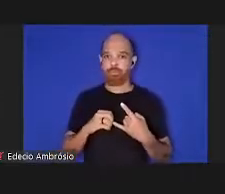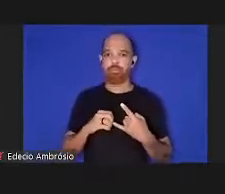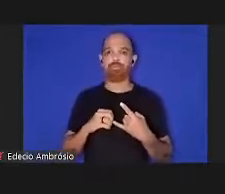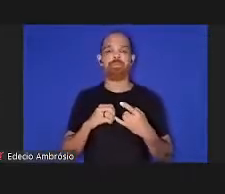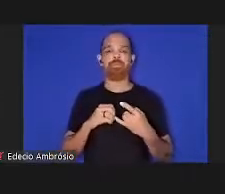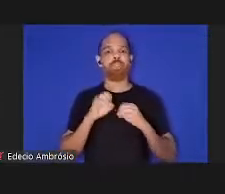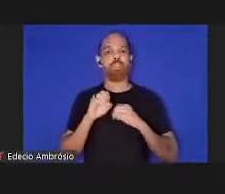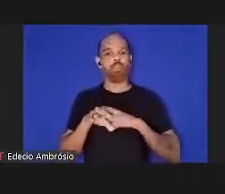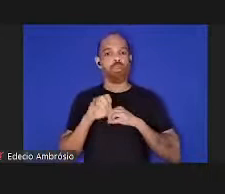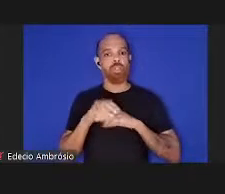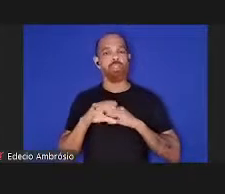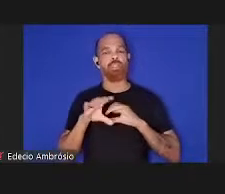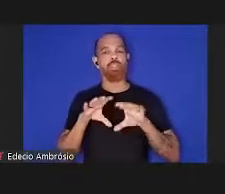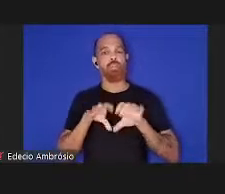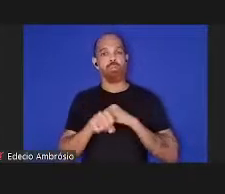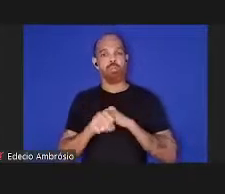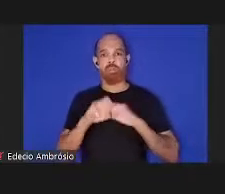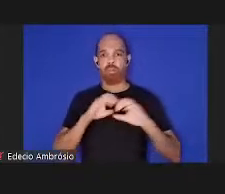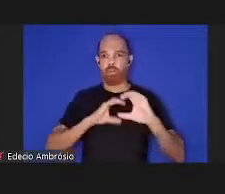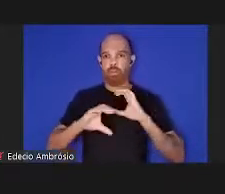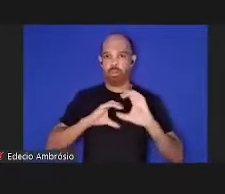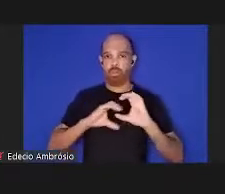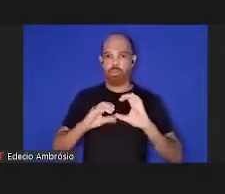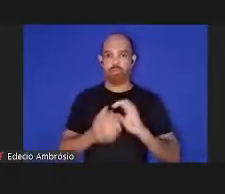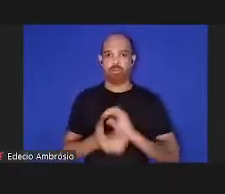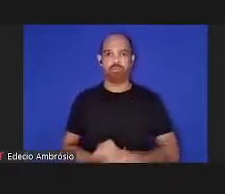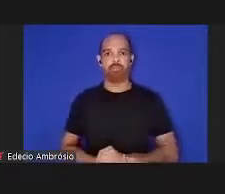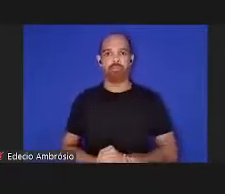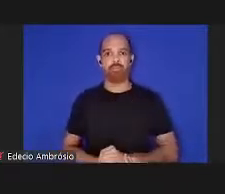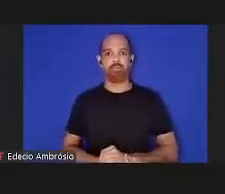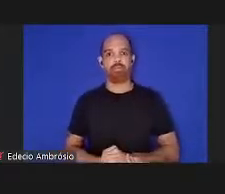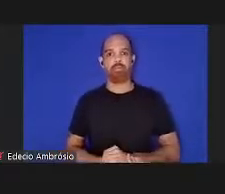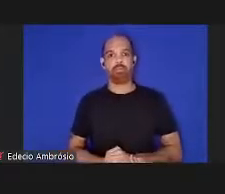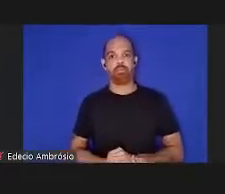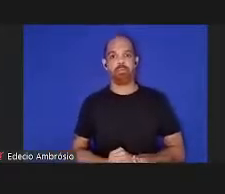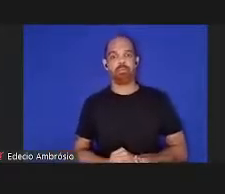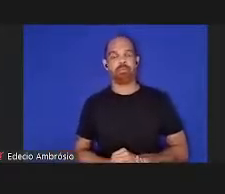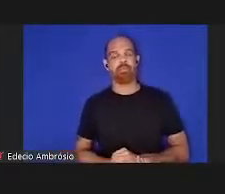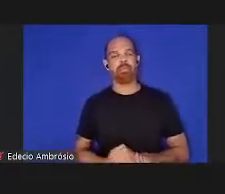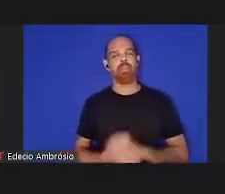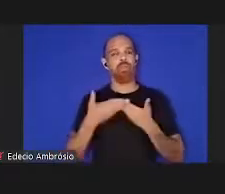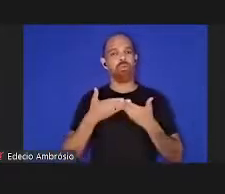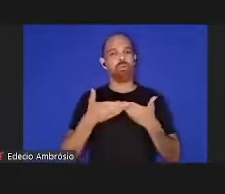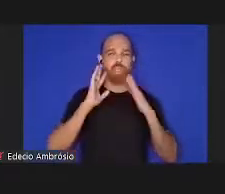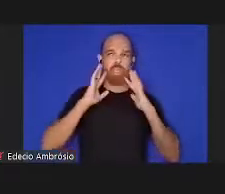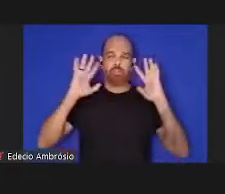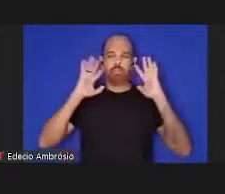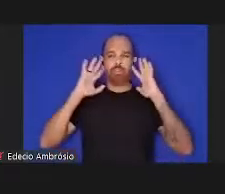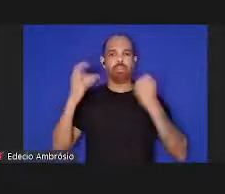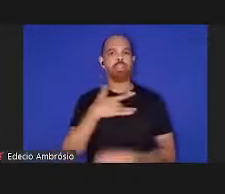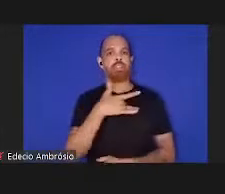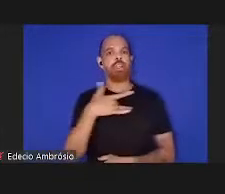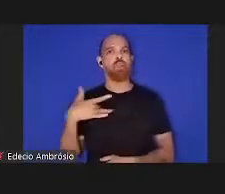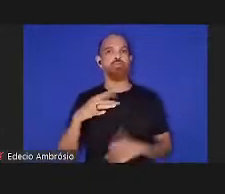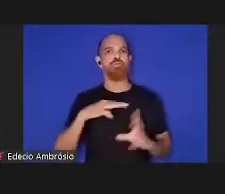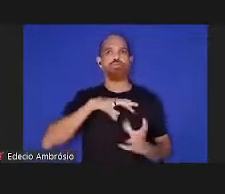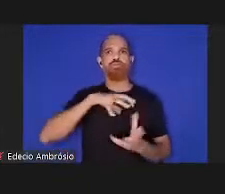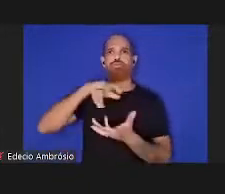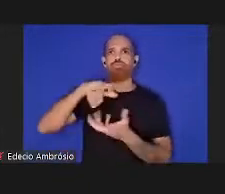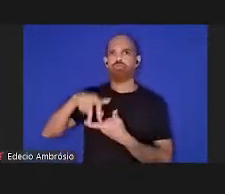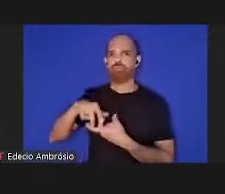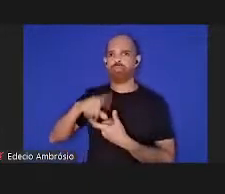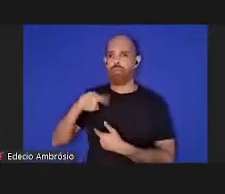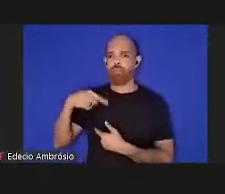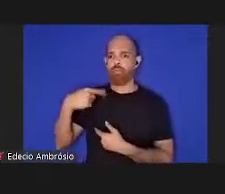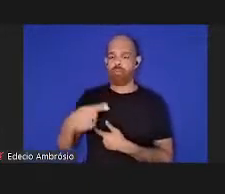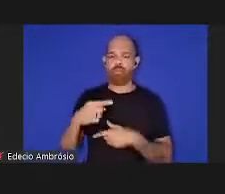Informação e Comunicação o convite foi para refletir a saúde global no cenário pós-covid no contexto da